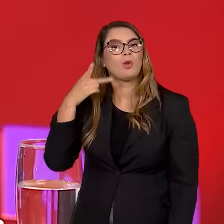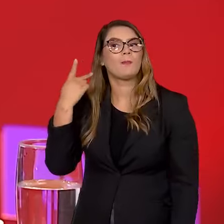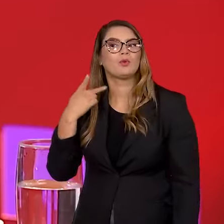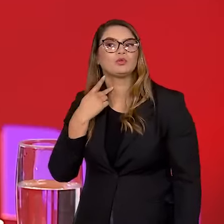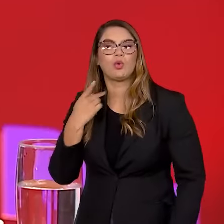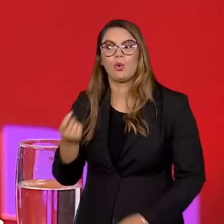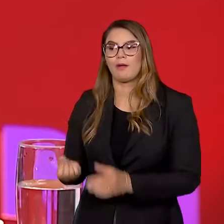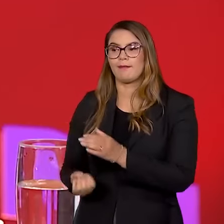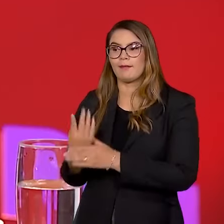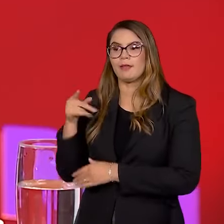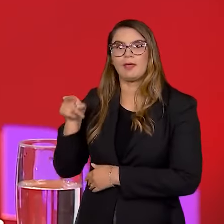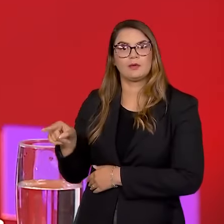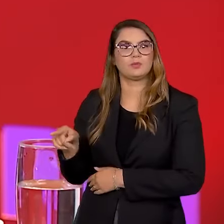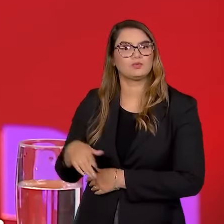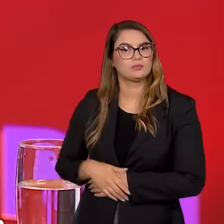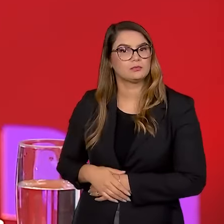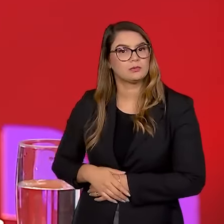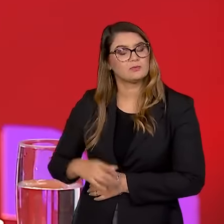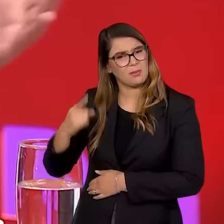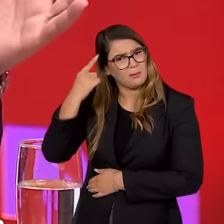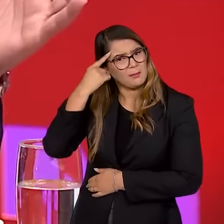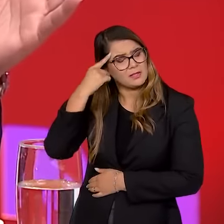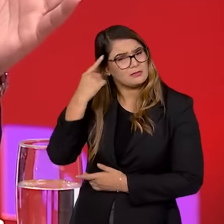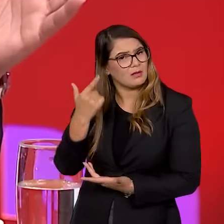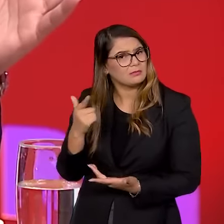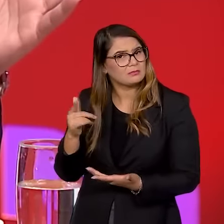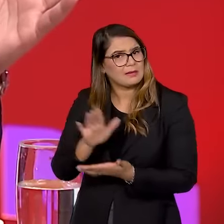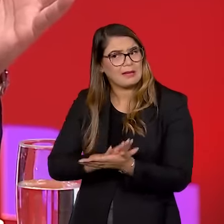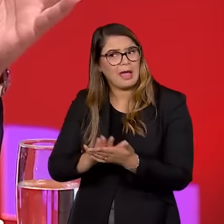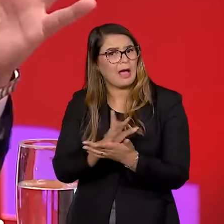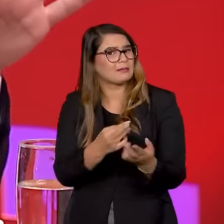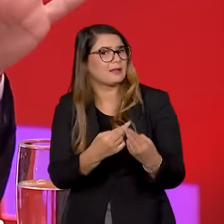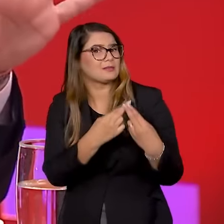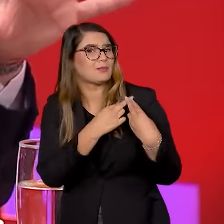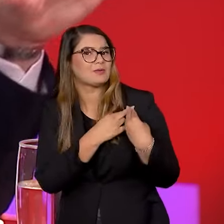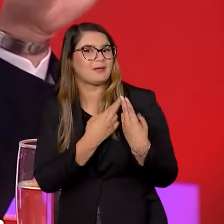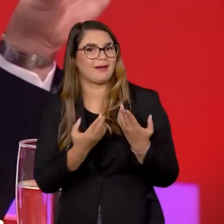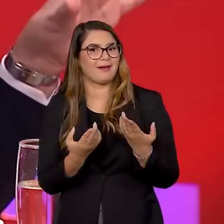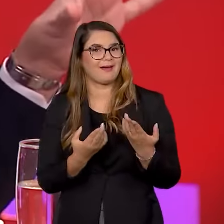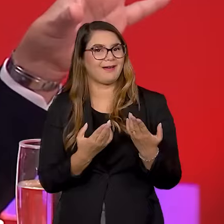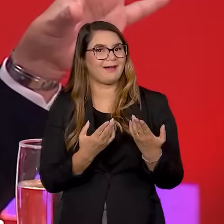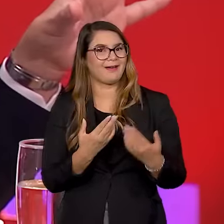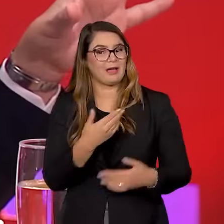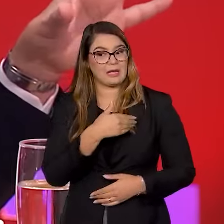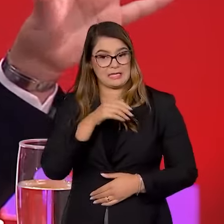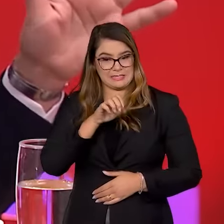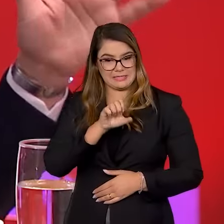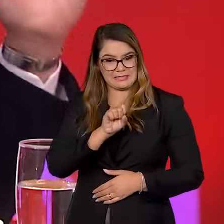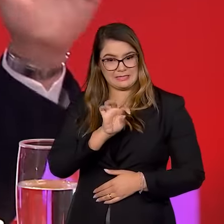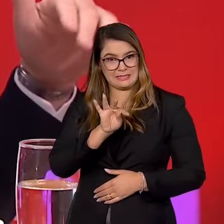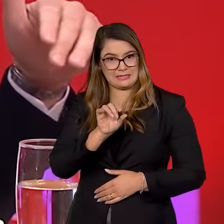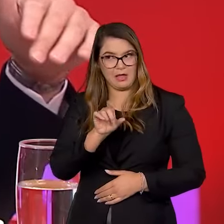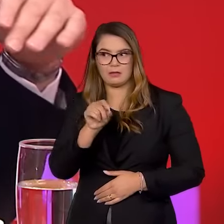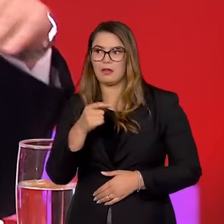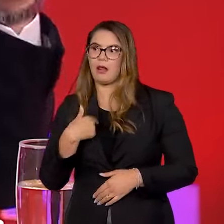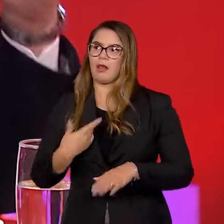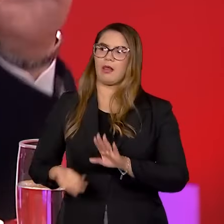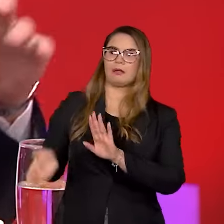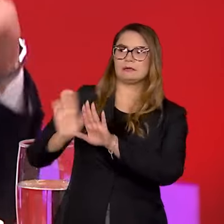dessa natureza? Se você for parar para pensar bem, ele não tem qualquer tipo de responsabilidade, ele se esconde atrás do Estado. Então, ele pode